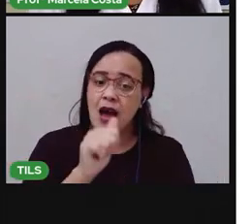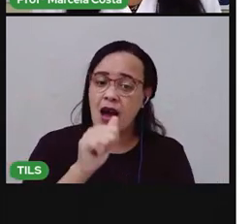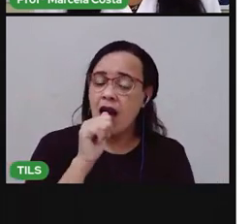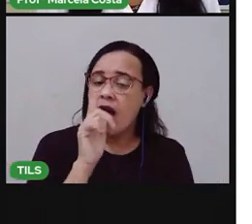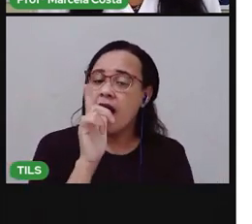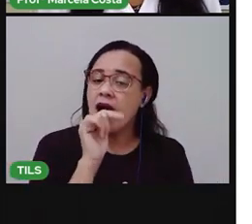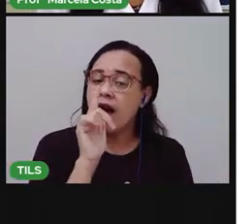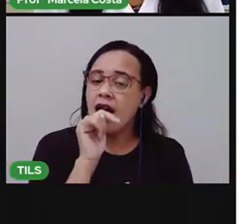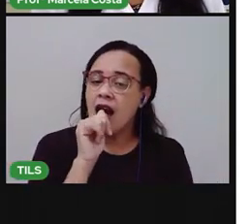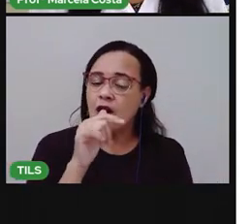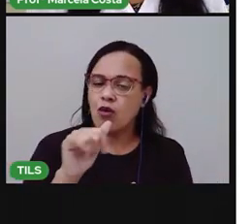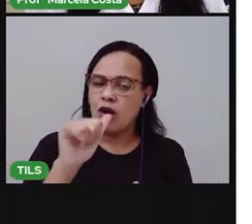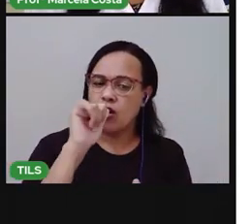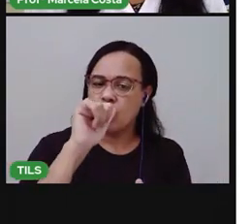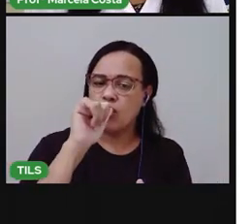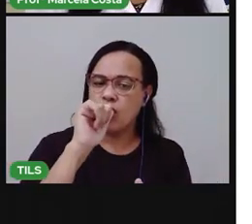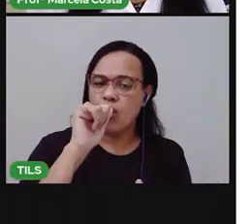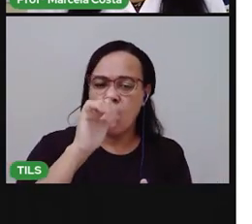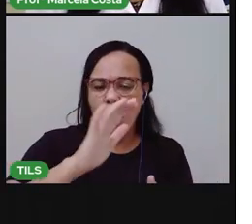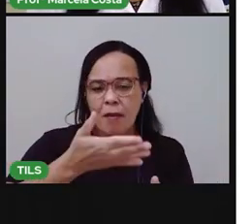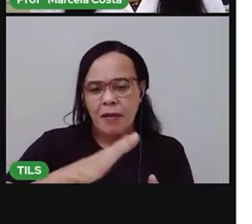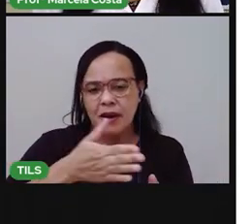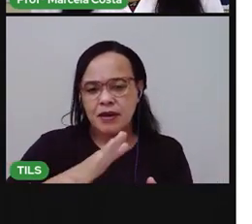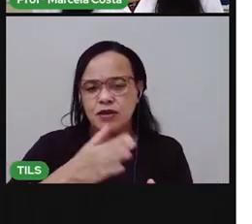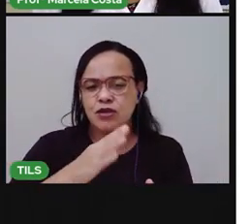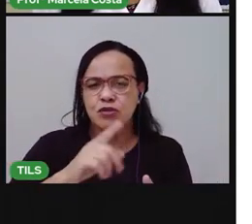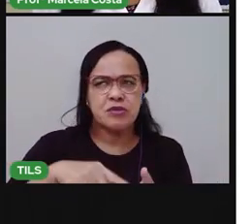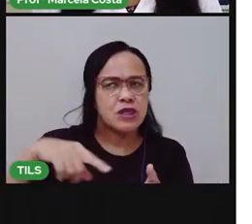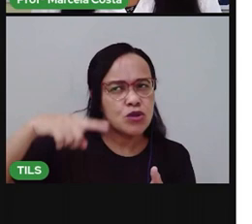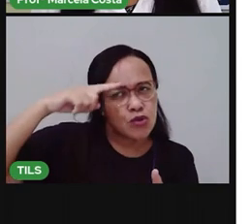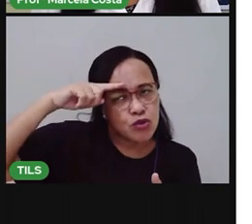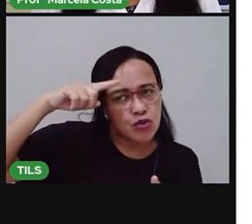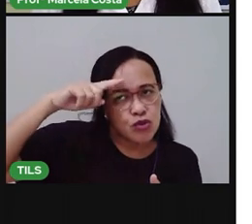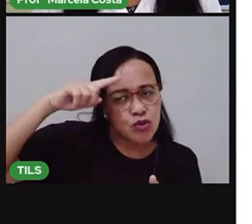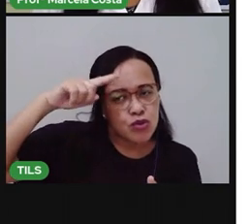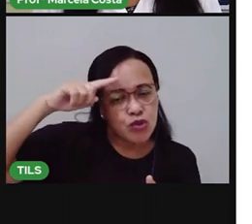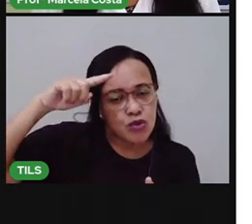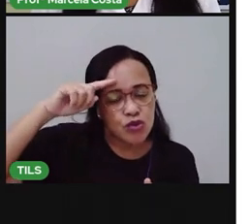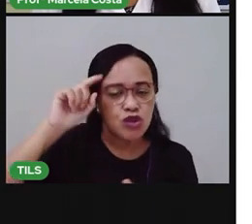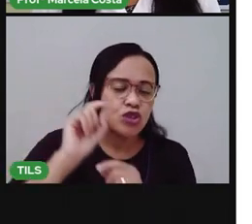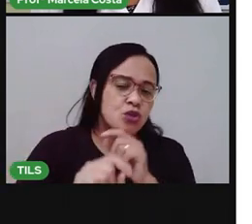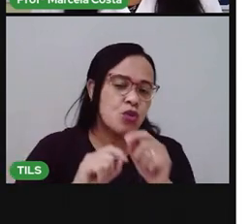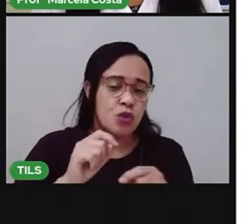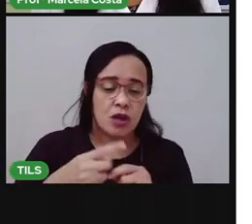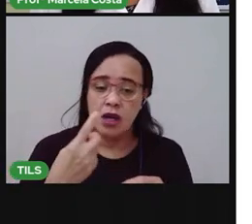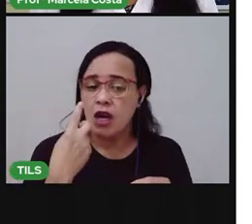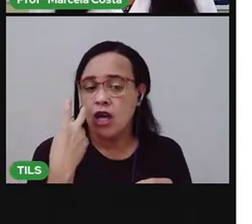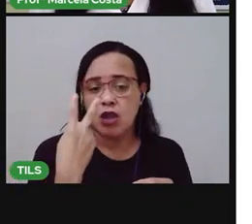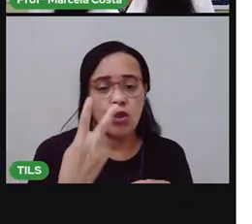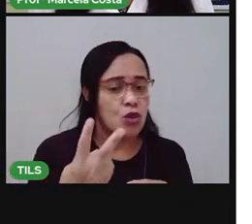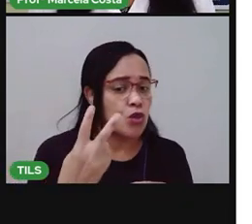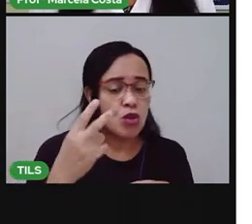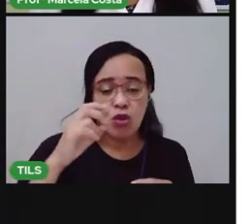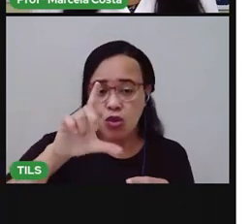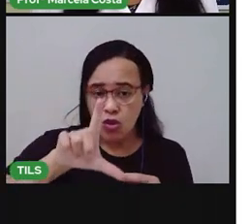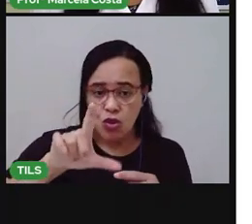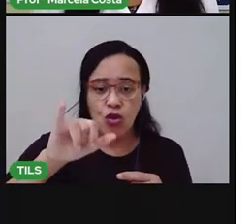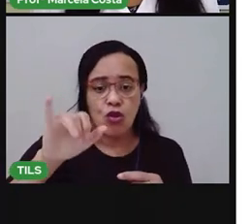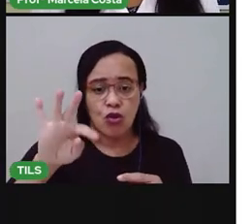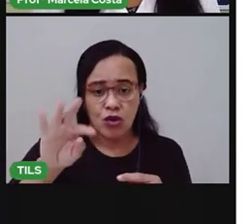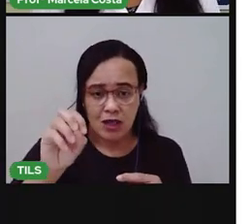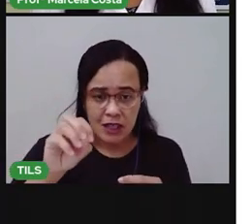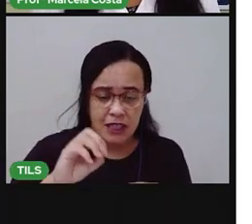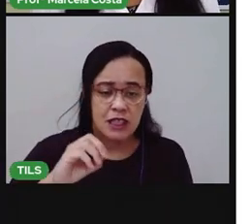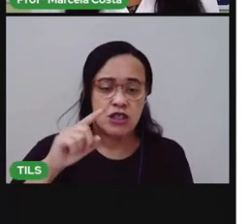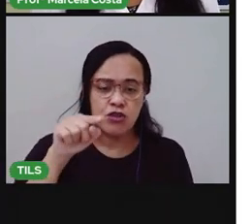Você precisa beber pelo menos um litro e meio a dois litros, a depender do seu peso, do seu